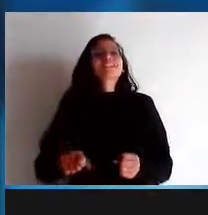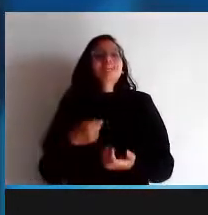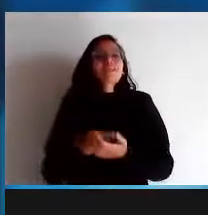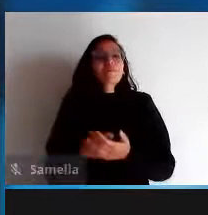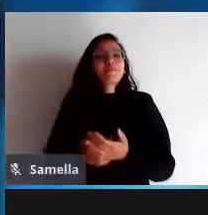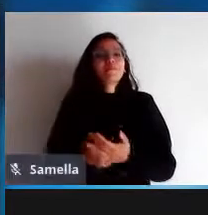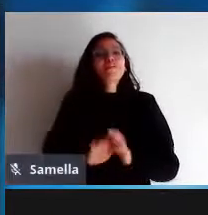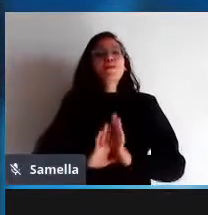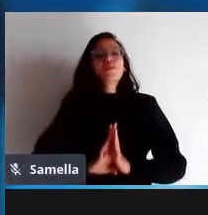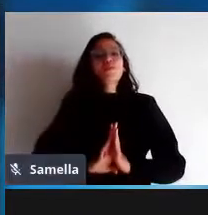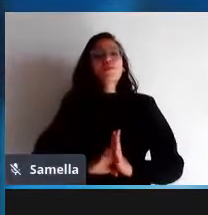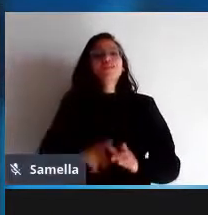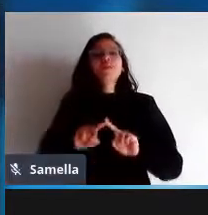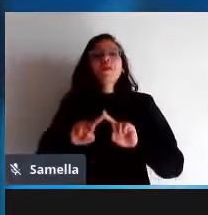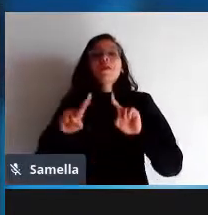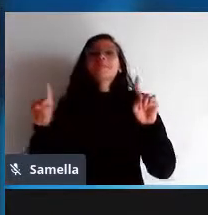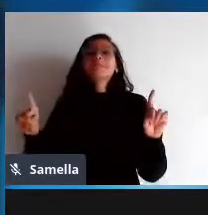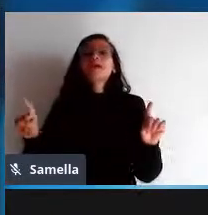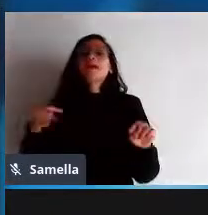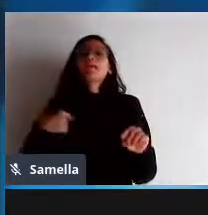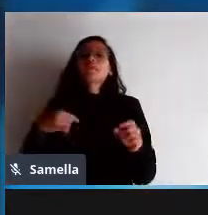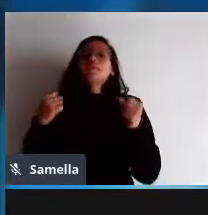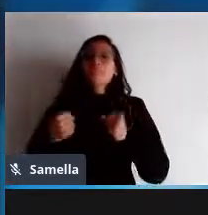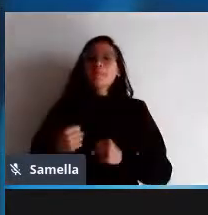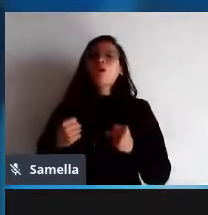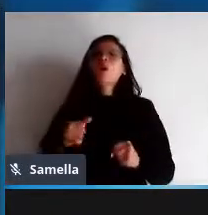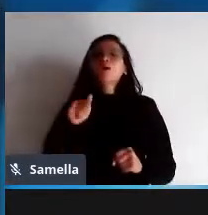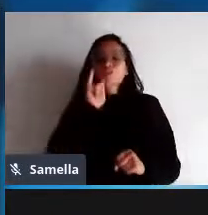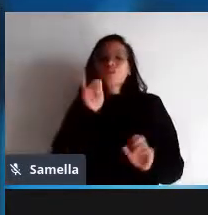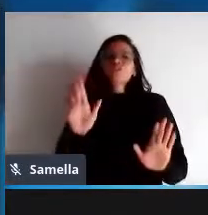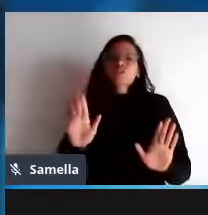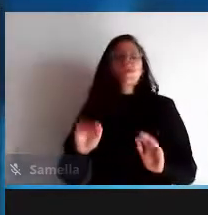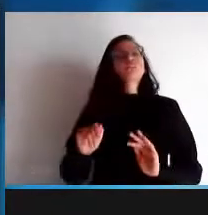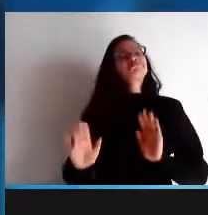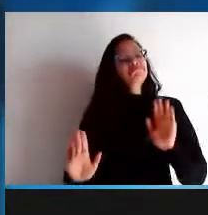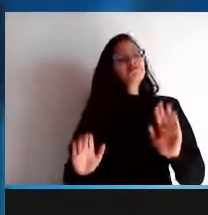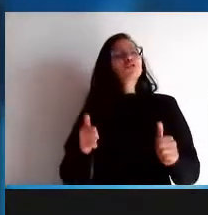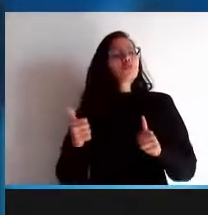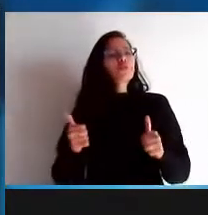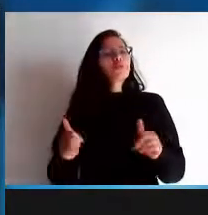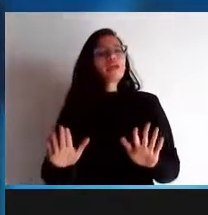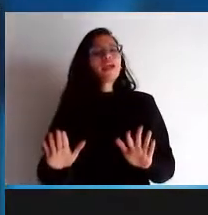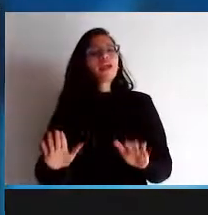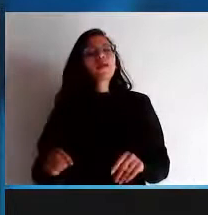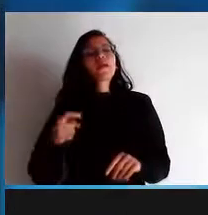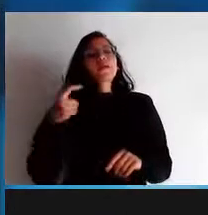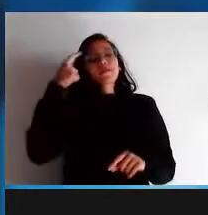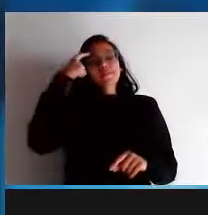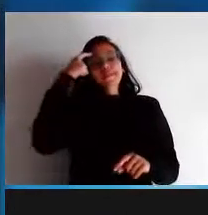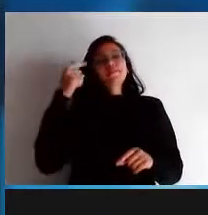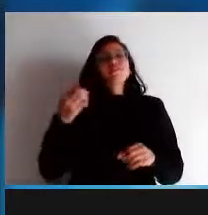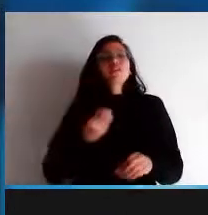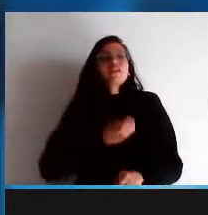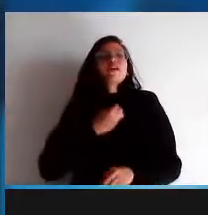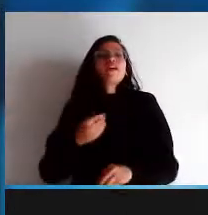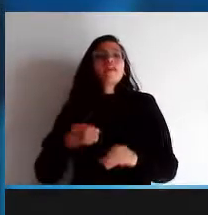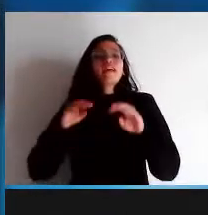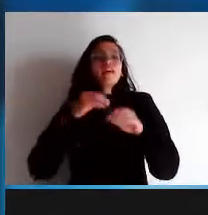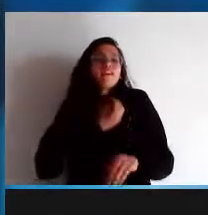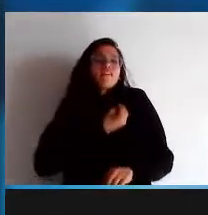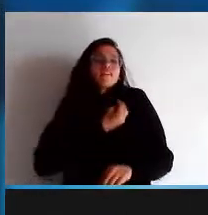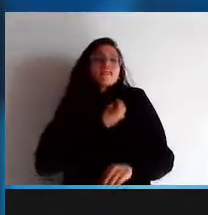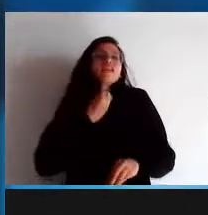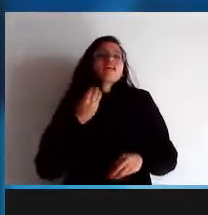filosofia popularmente tá no sentido de princípios de um modo de viver e é exatamente isso que o software livre